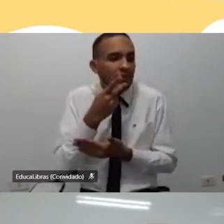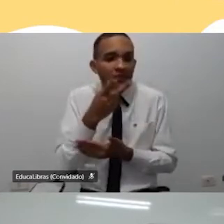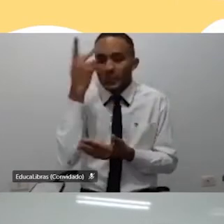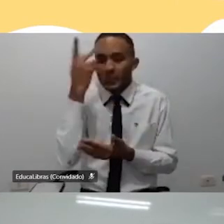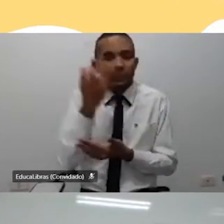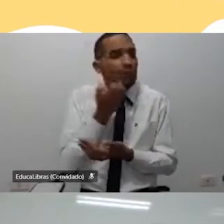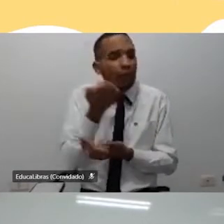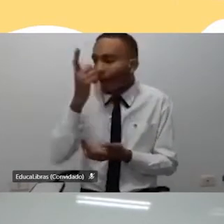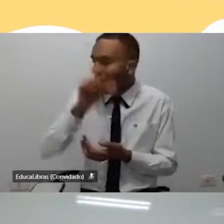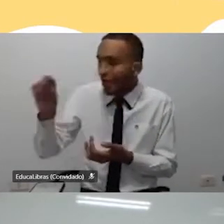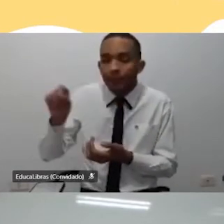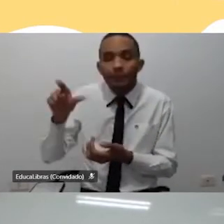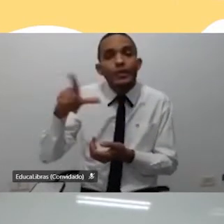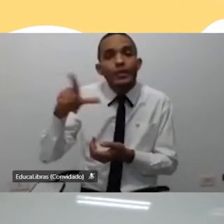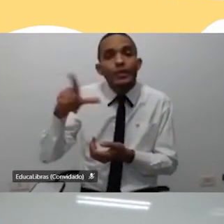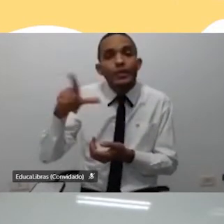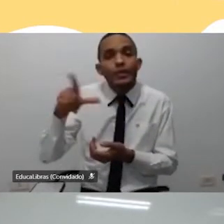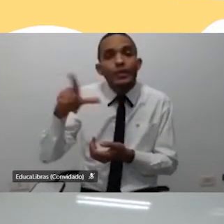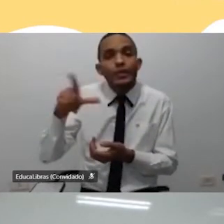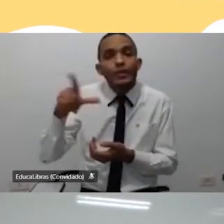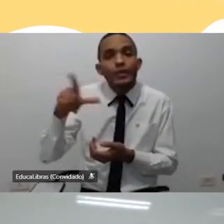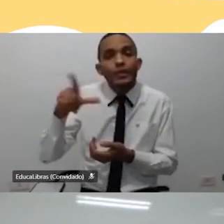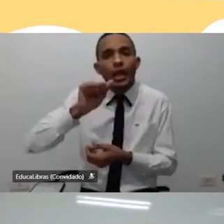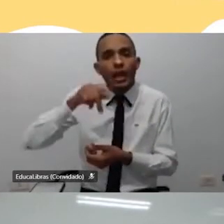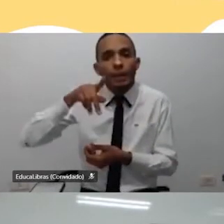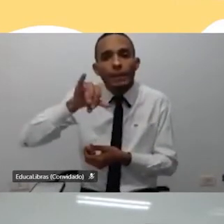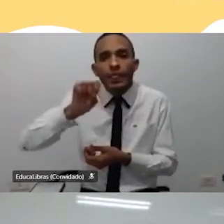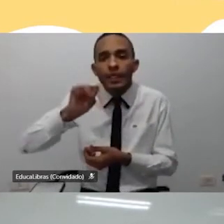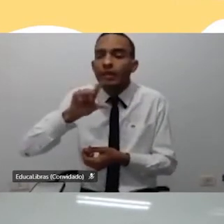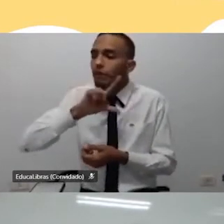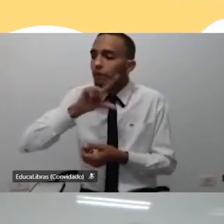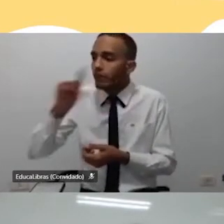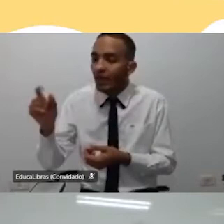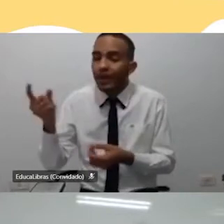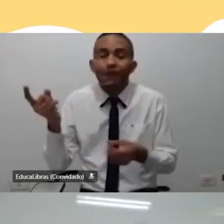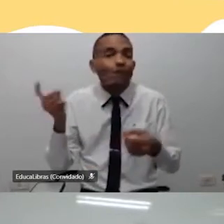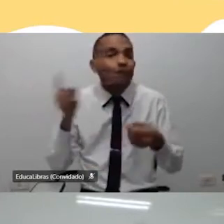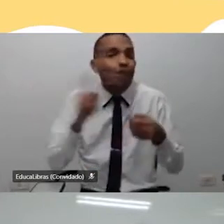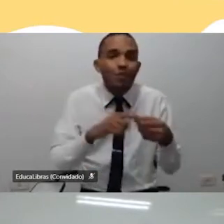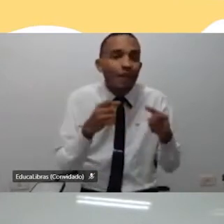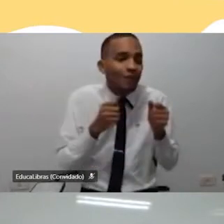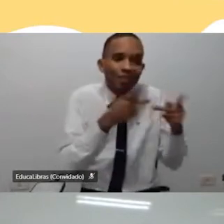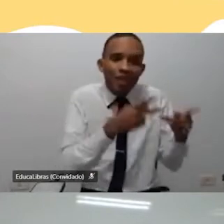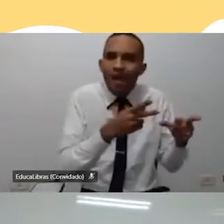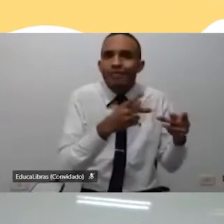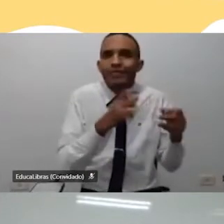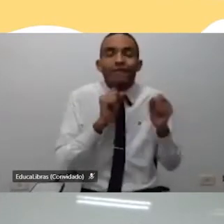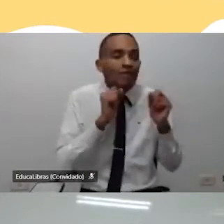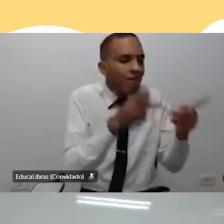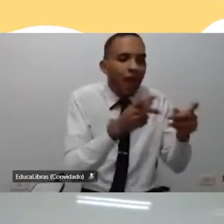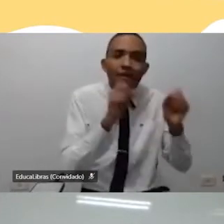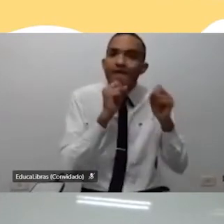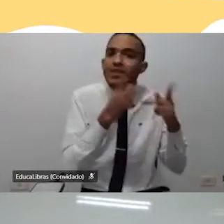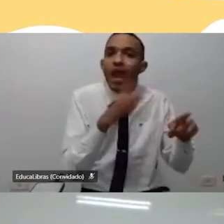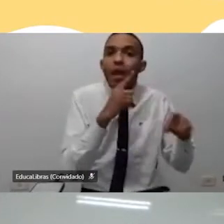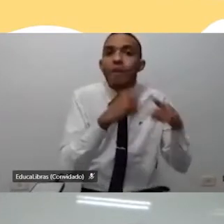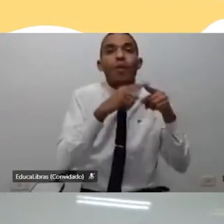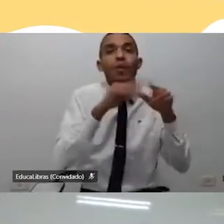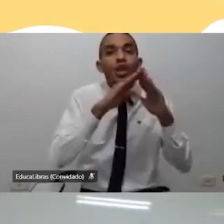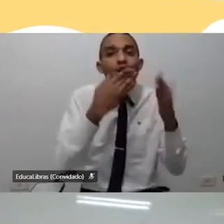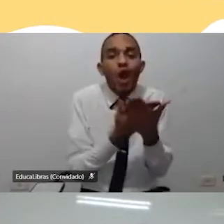eu tenho escola aqui em Campinas que eles saem da escola, mas eles voltam toda hora para visitar, porque é uma escola onde eu